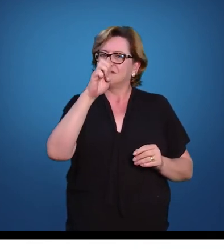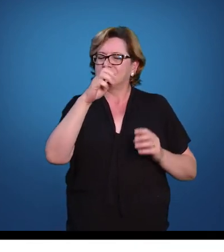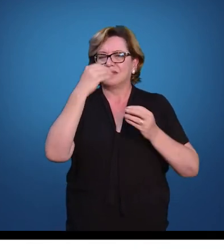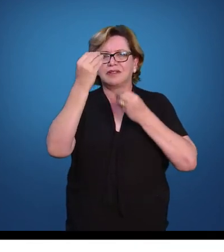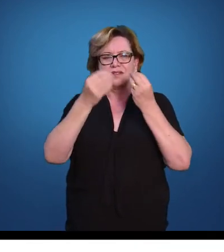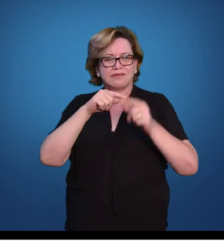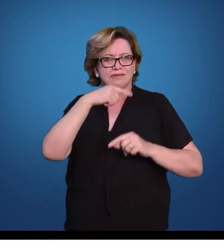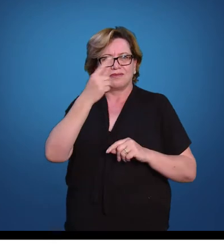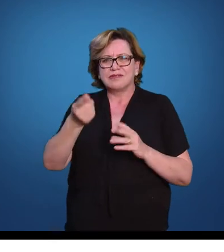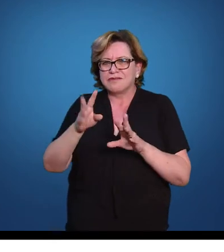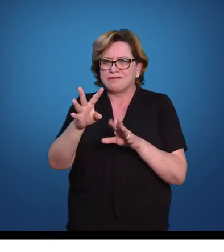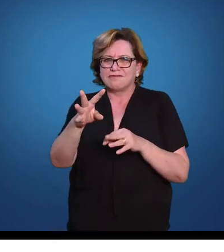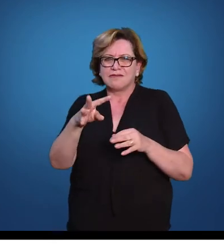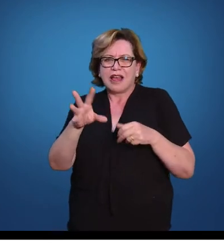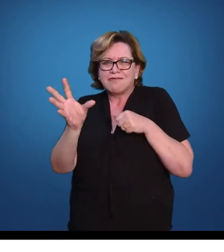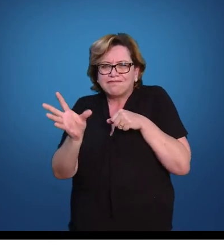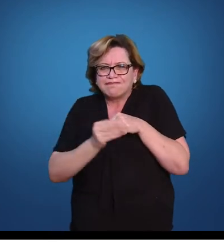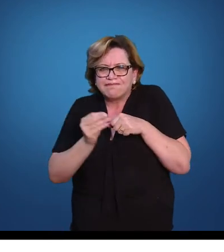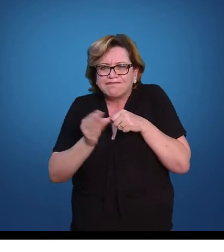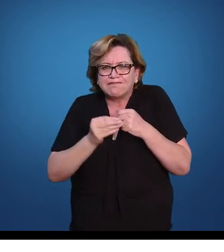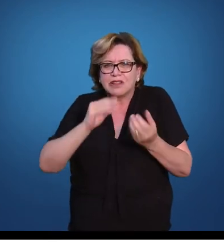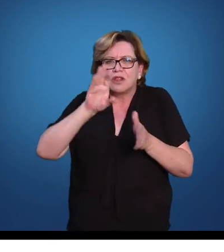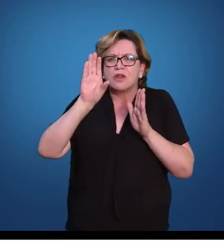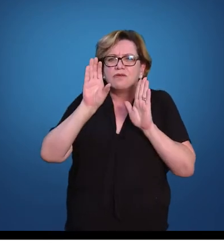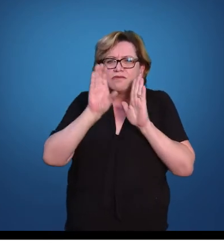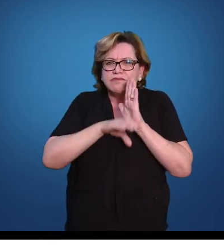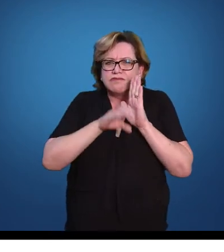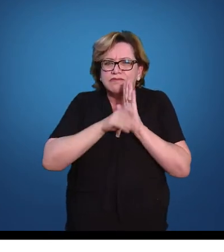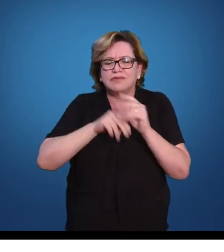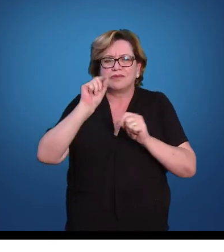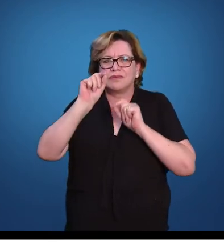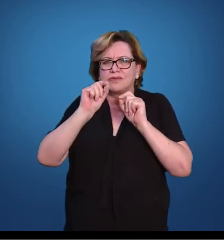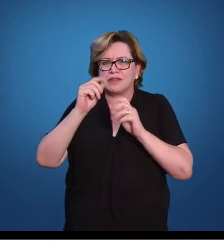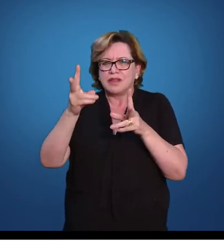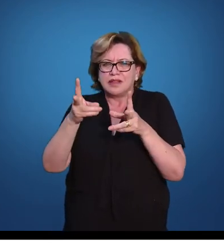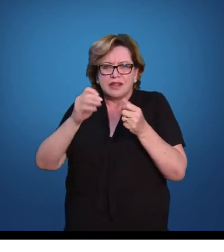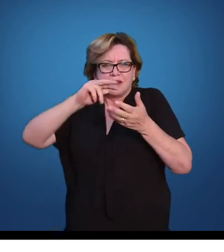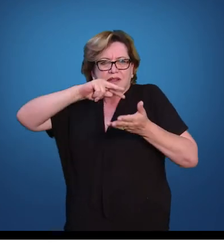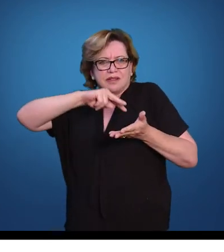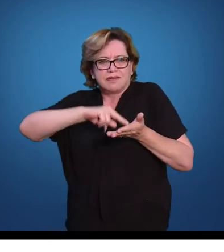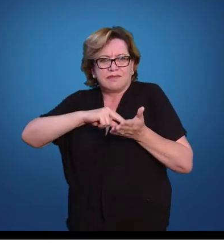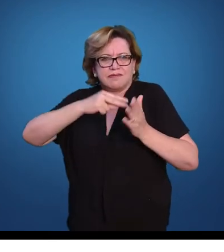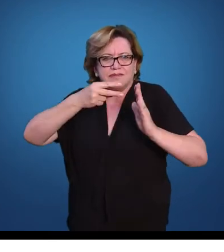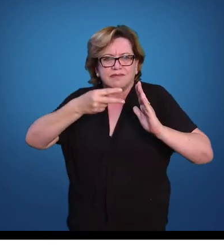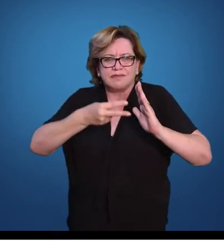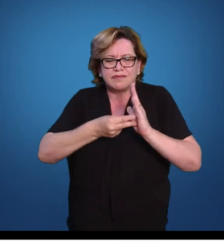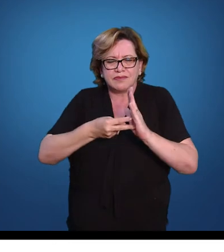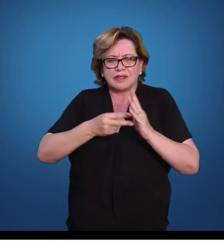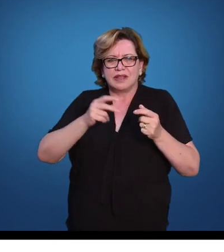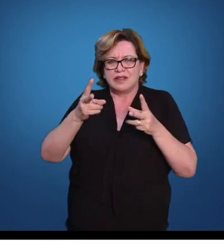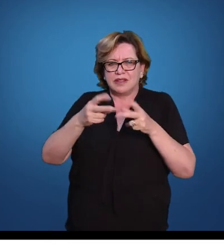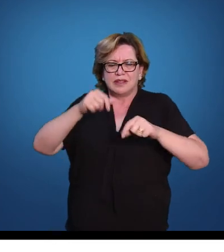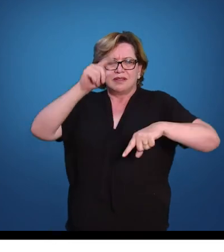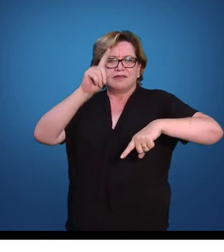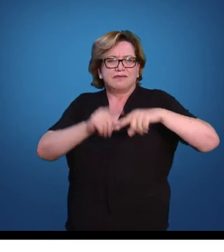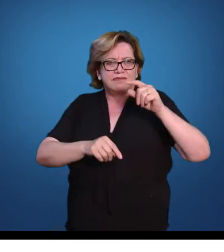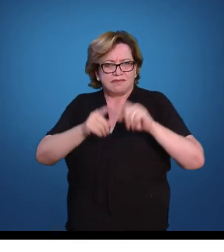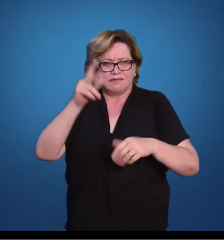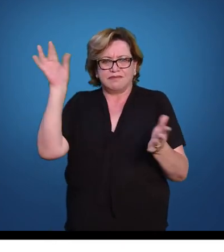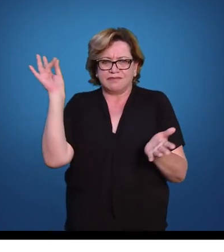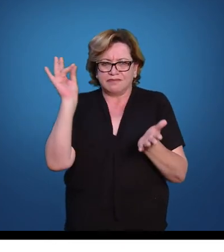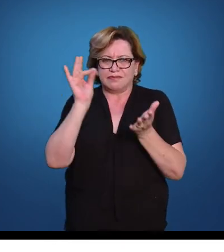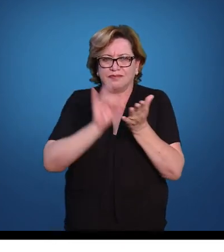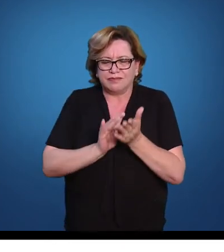reconheça um conceito, você reconheça um significado, que é este objeto do mundo natural. Ora,